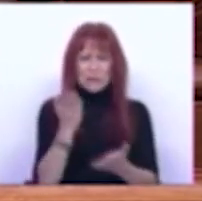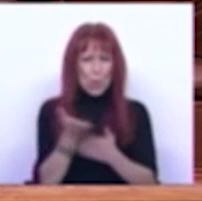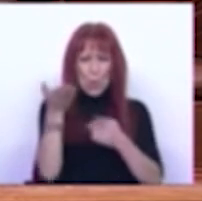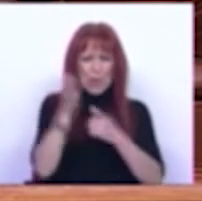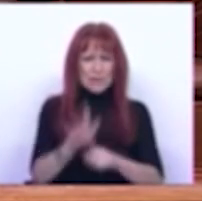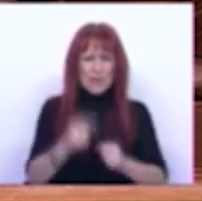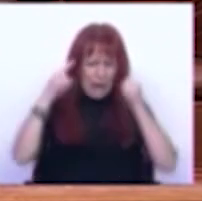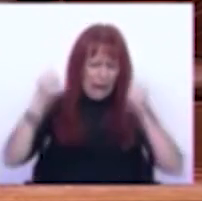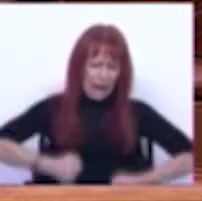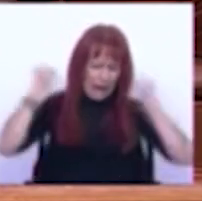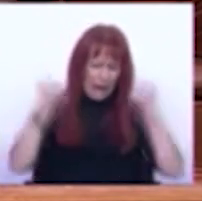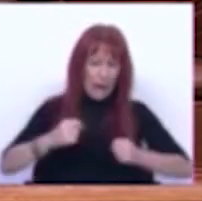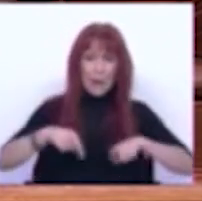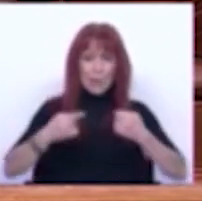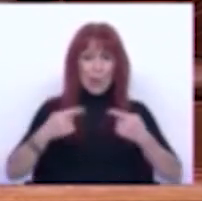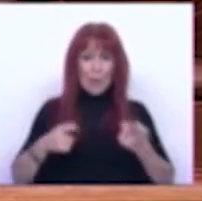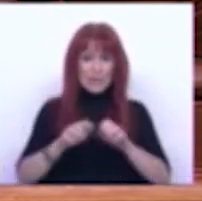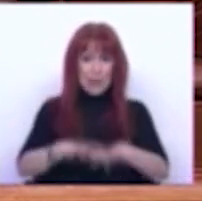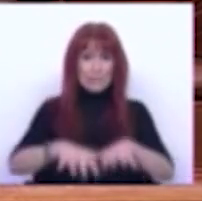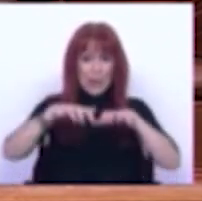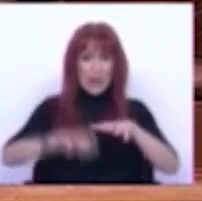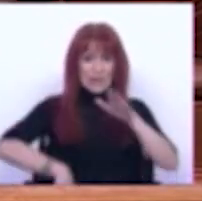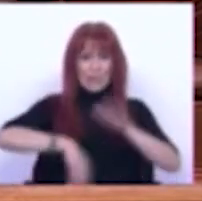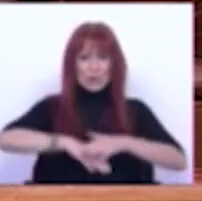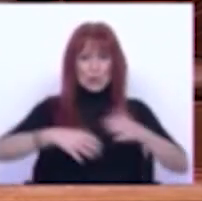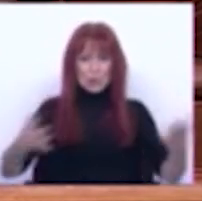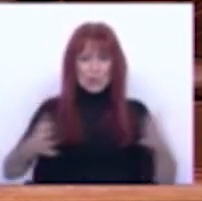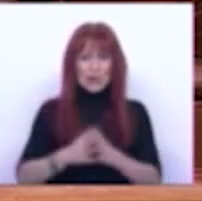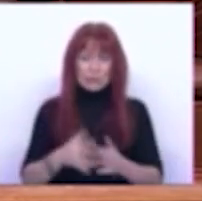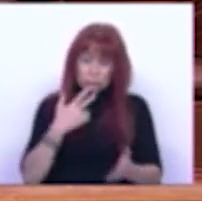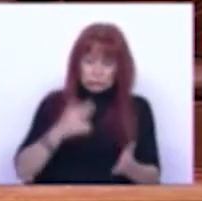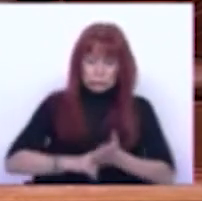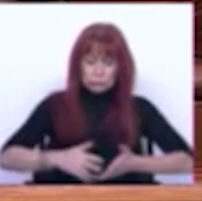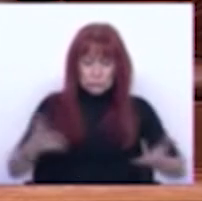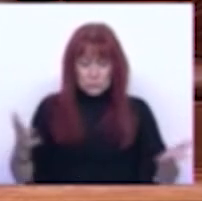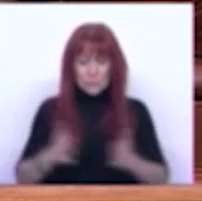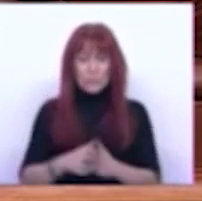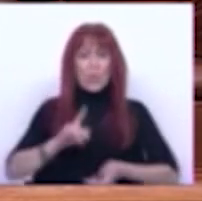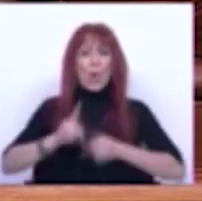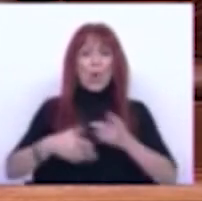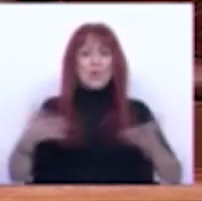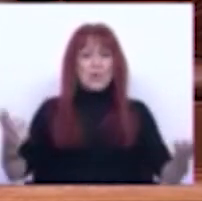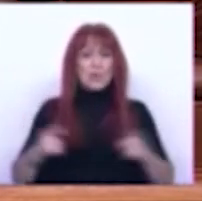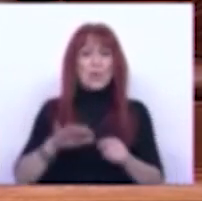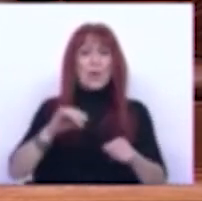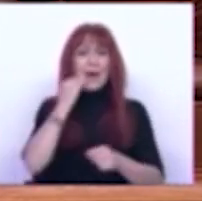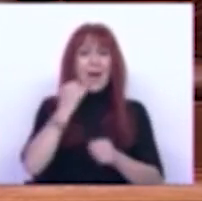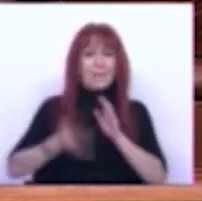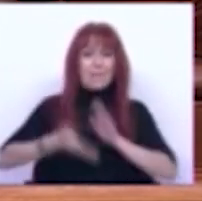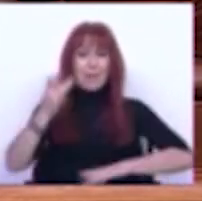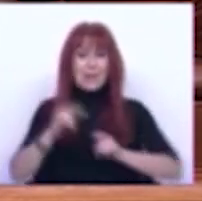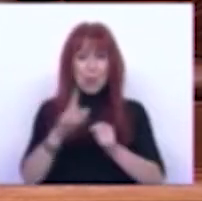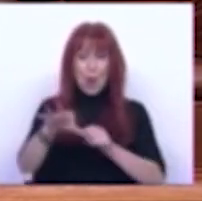exemplo da teimosia própria das maiorias absolutas Na verdade aquilo que de mais grave